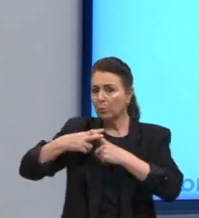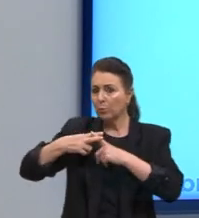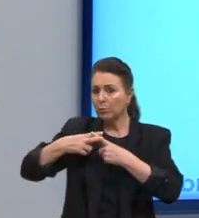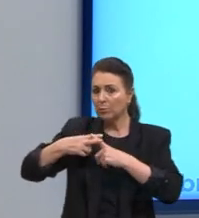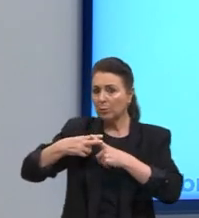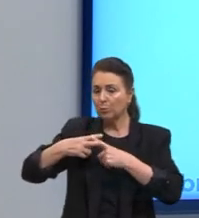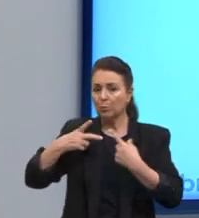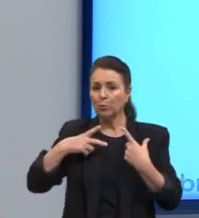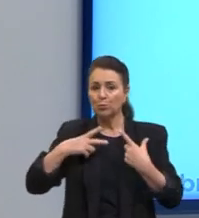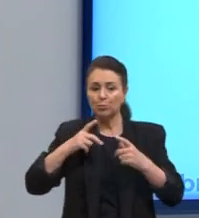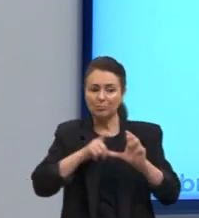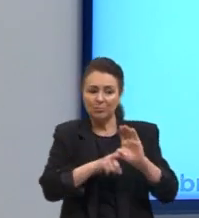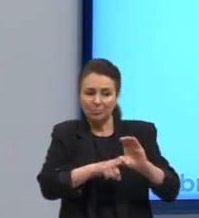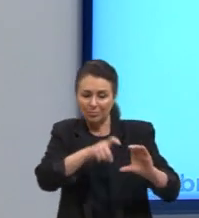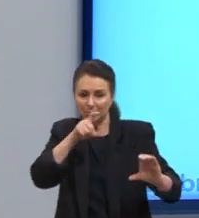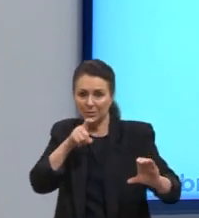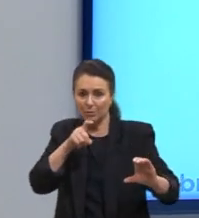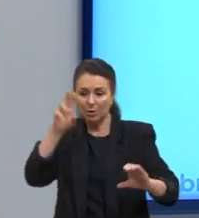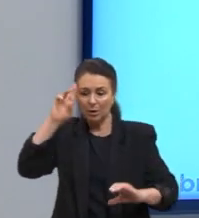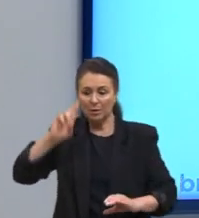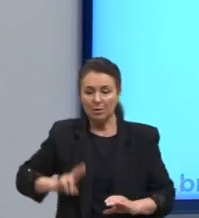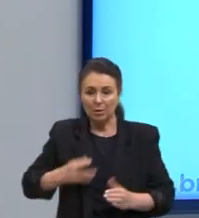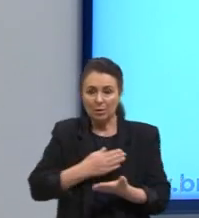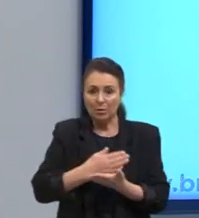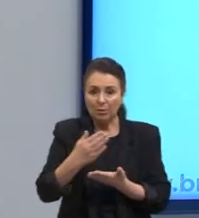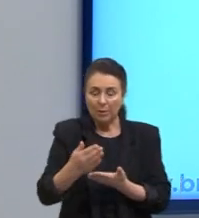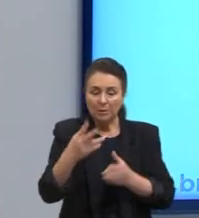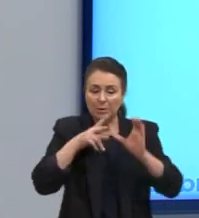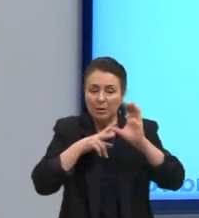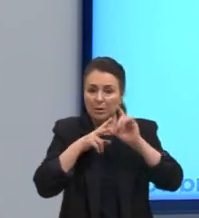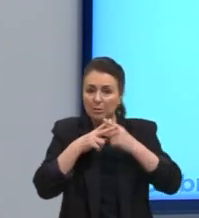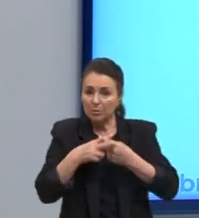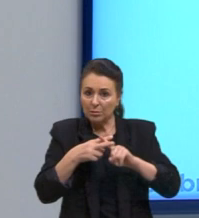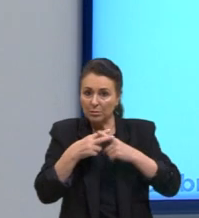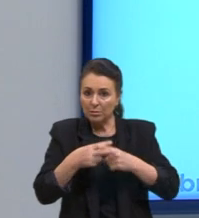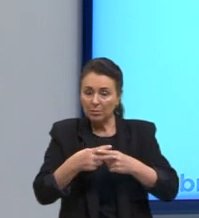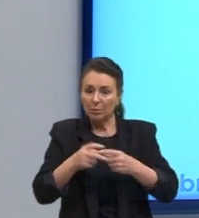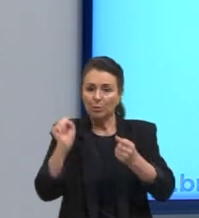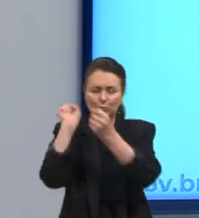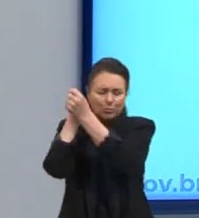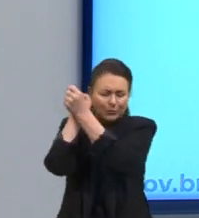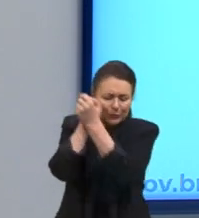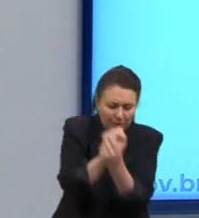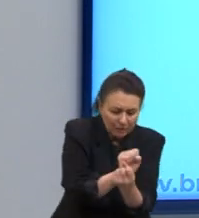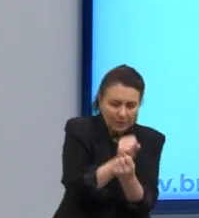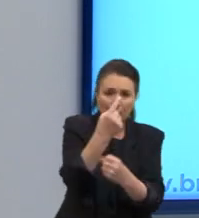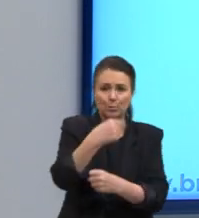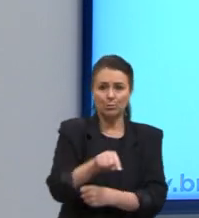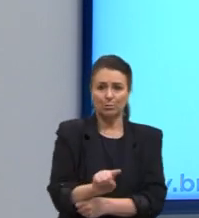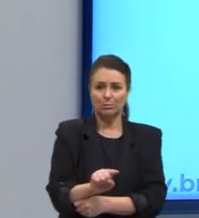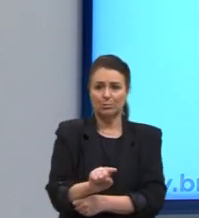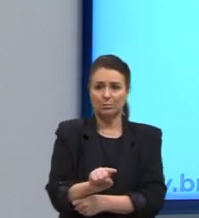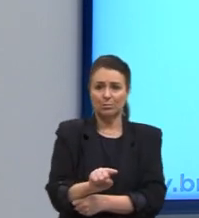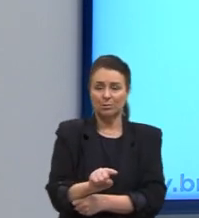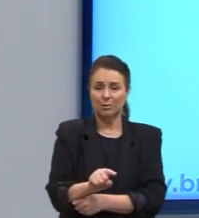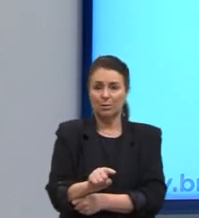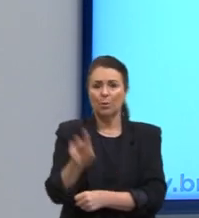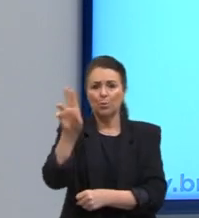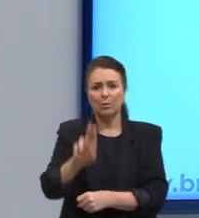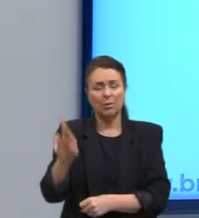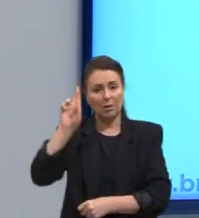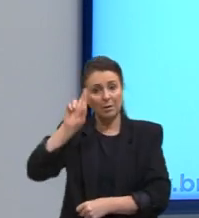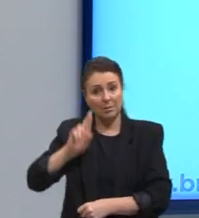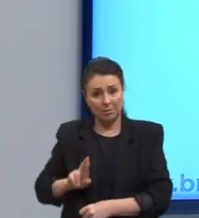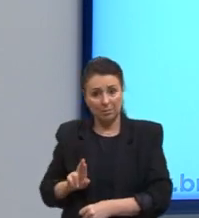emancipação, a razão passa a ser instrumento de escravizar os demais. Então, veja só que através da razão